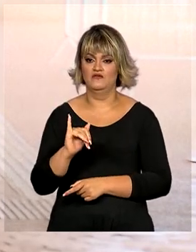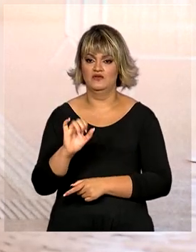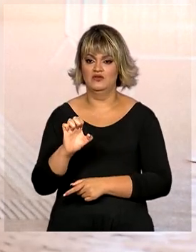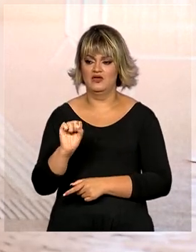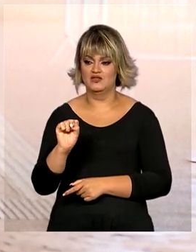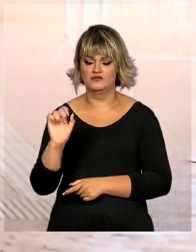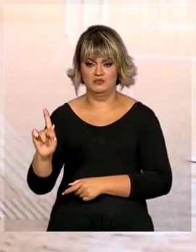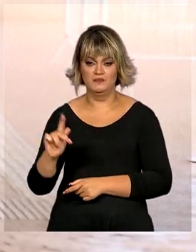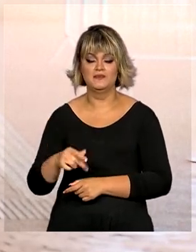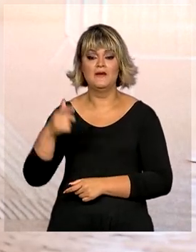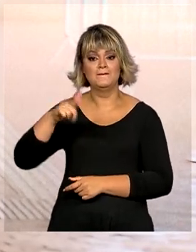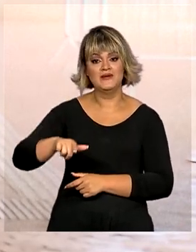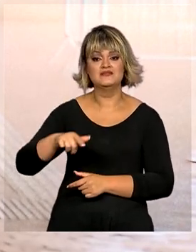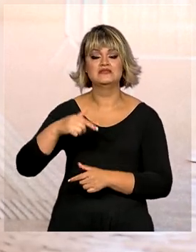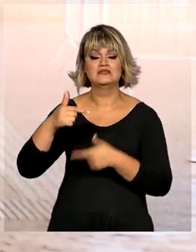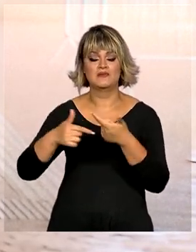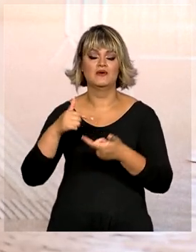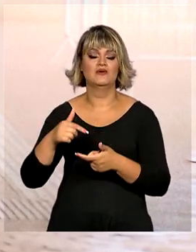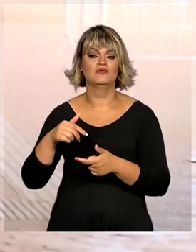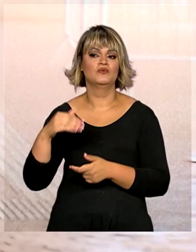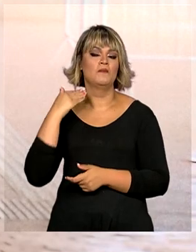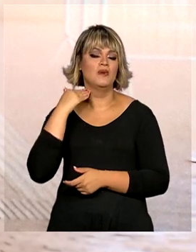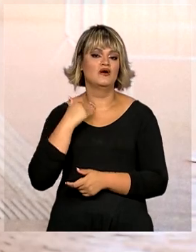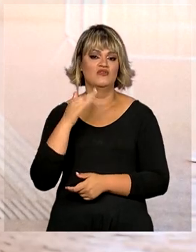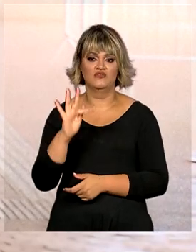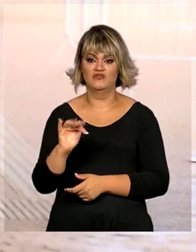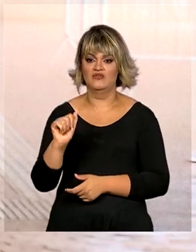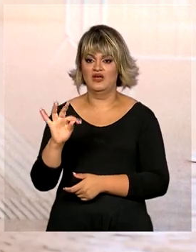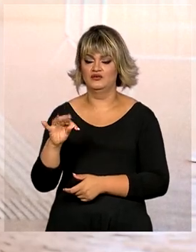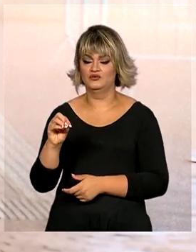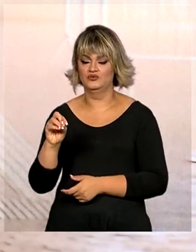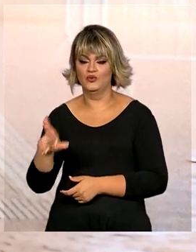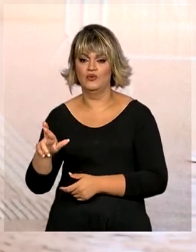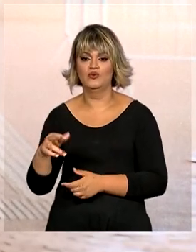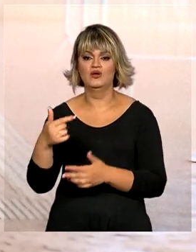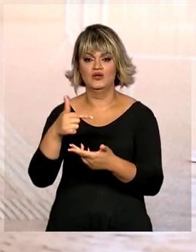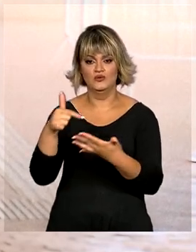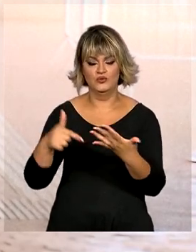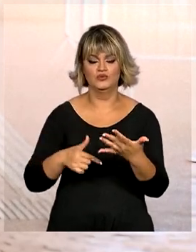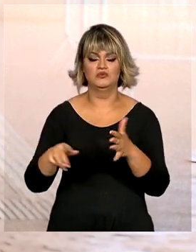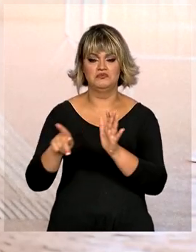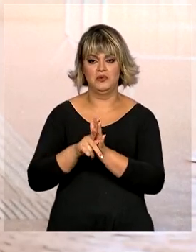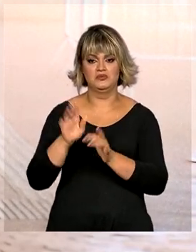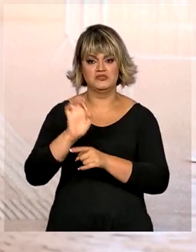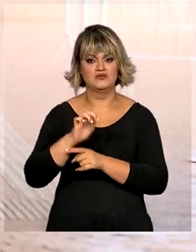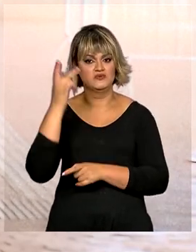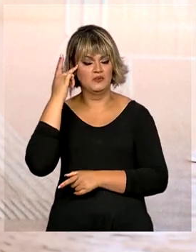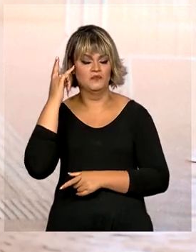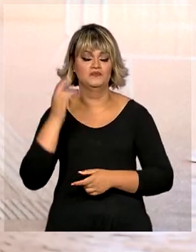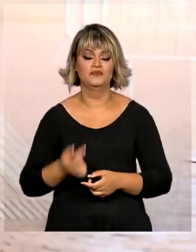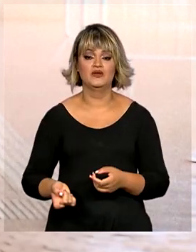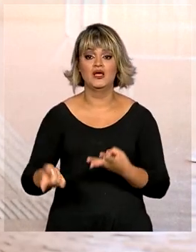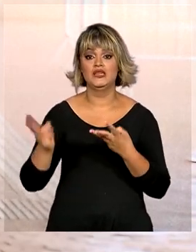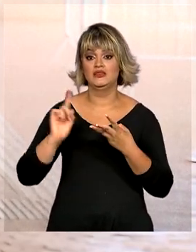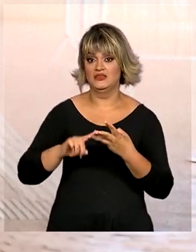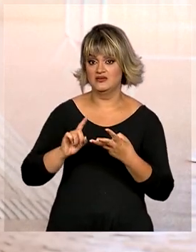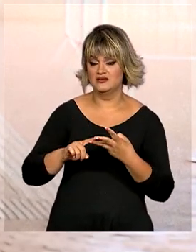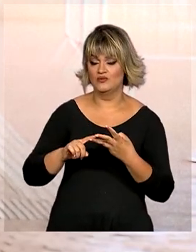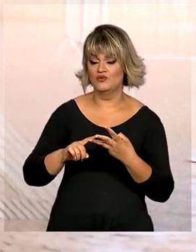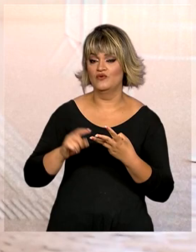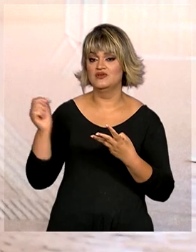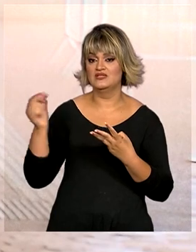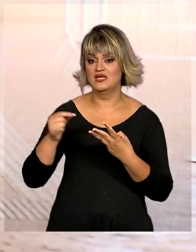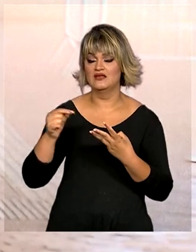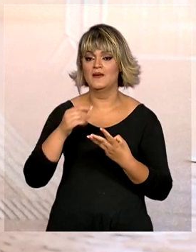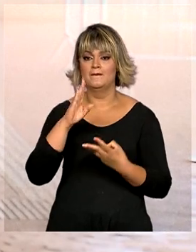Ele também foi presidente do Banco Fator e ocupou cargos no governo do Estado de São Paulo. Outro nome anunciado ontem por Haddad